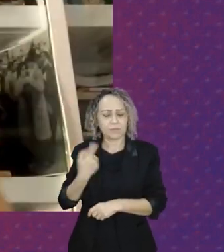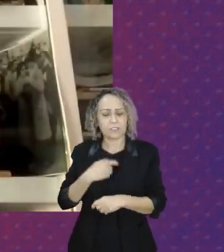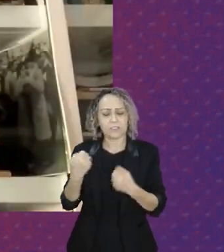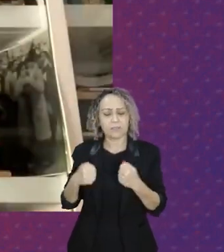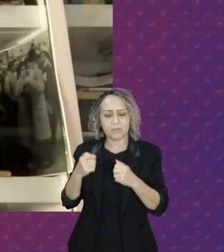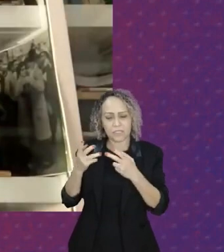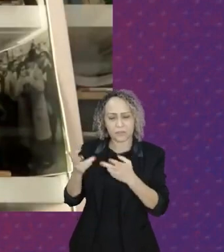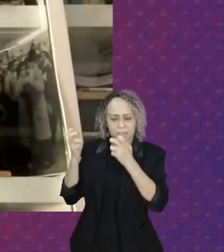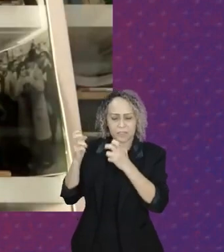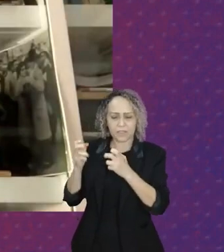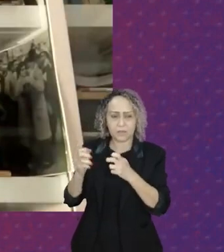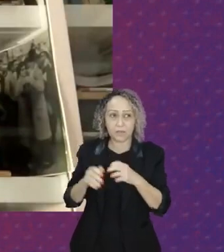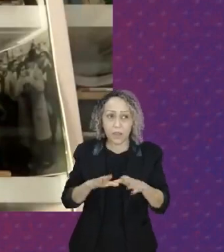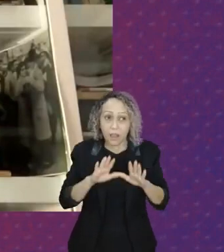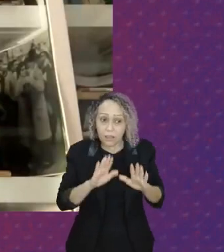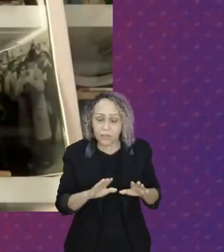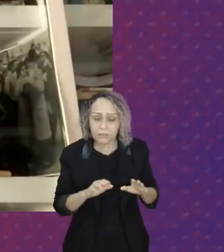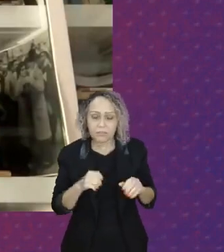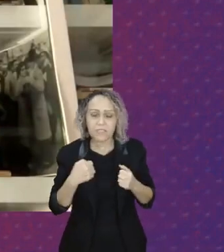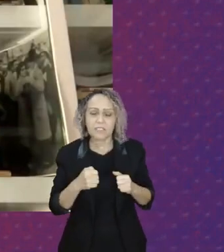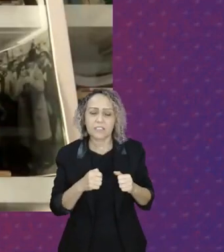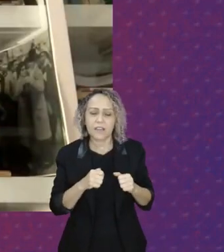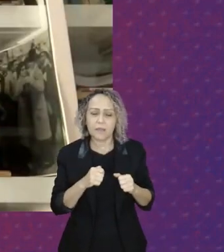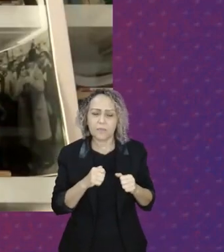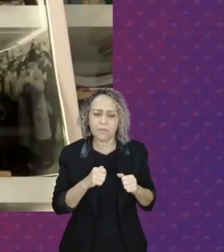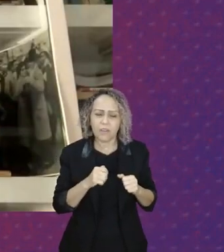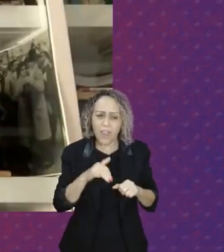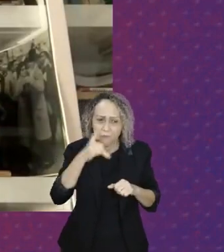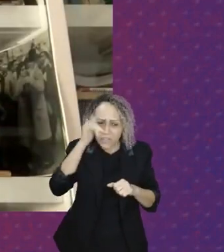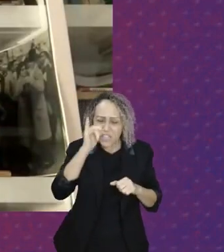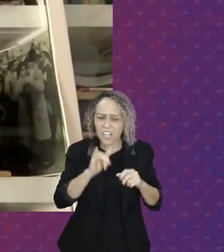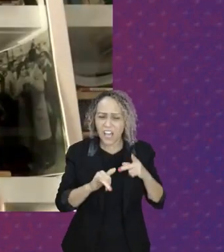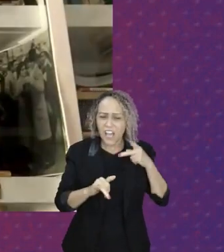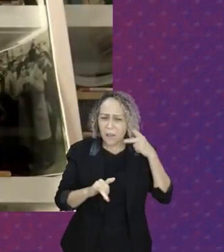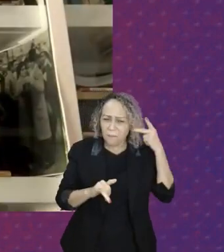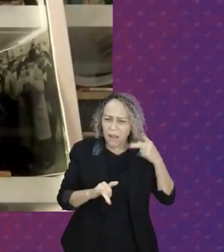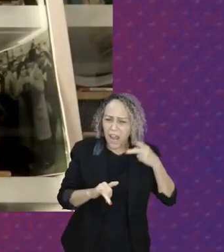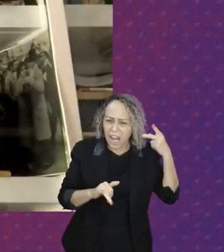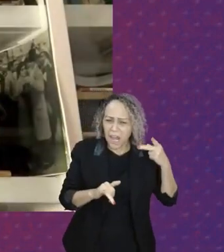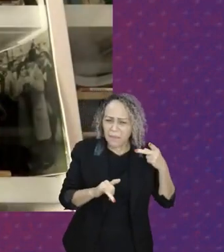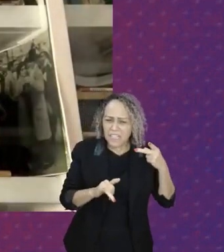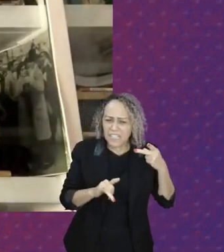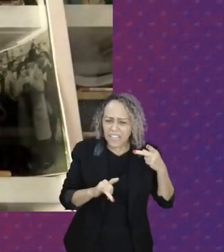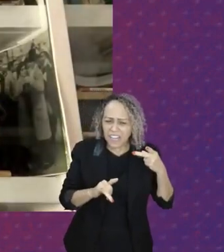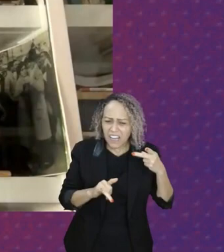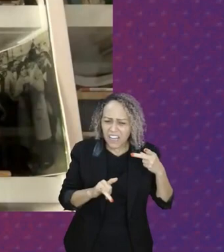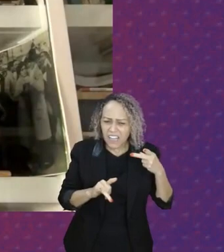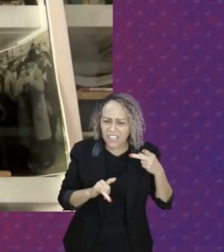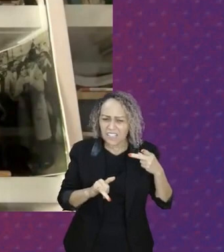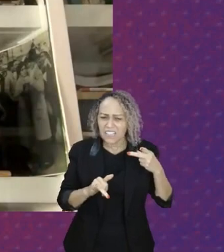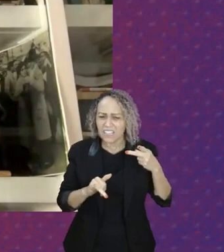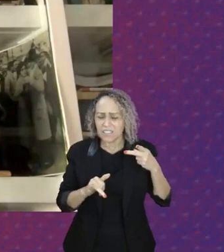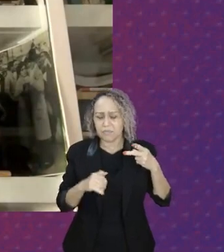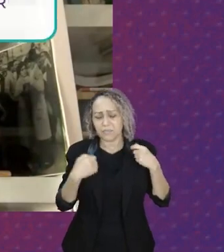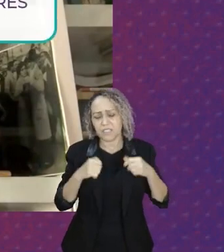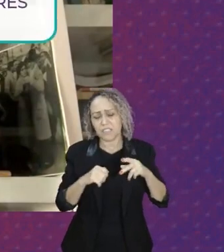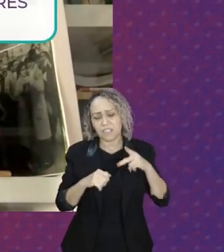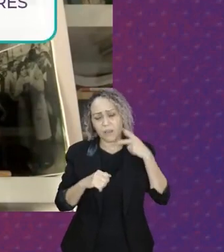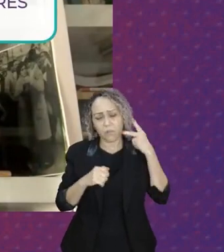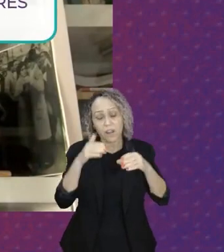pobres nas periferias, não se elejam. Nós precisamos eleger gente séria, gente comprometida com a transformação. E precisamos